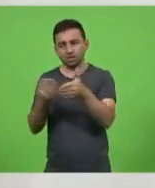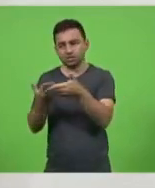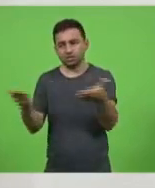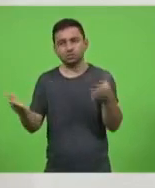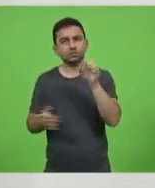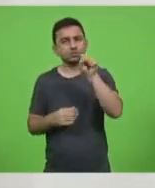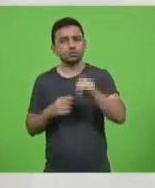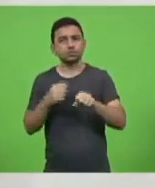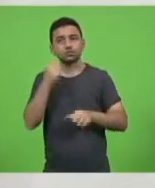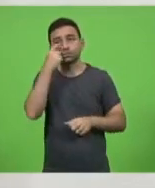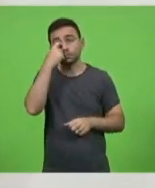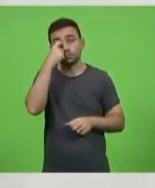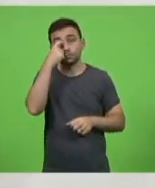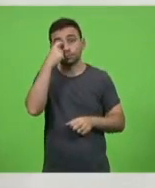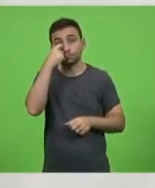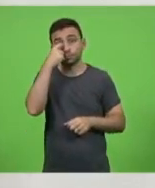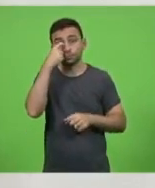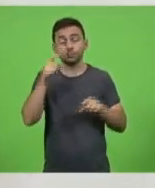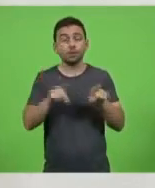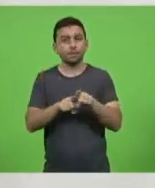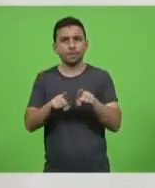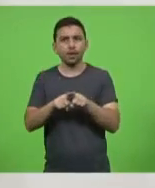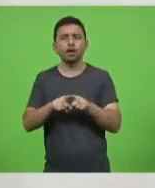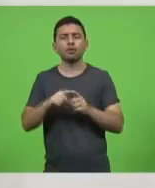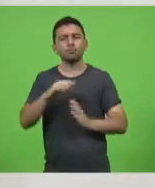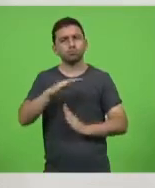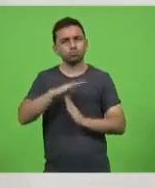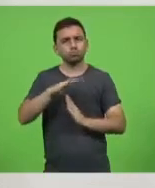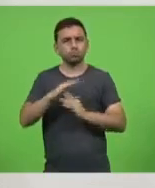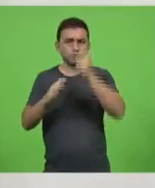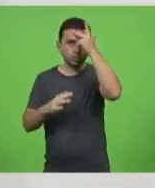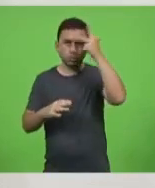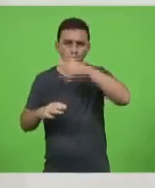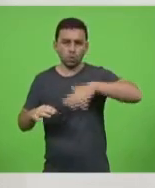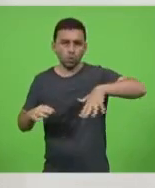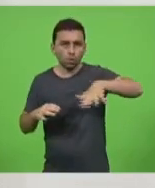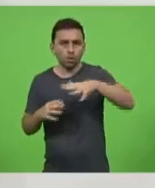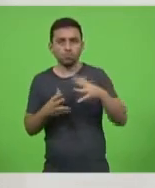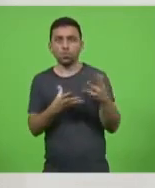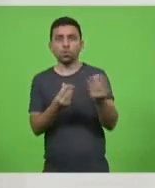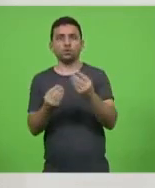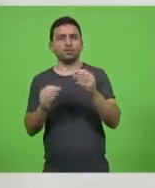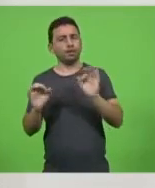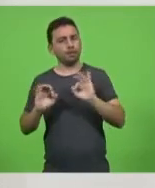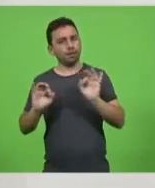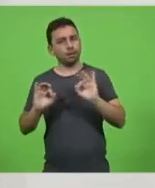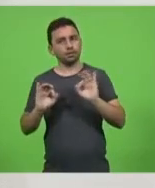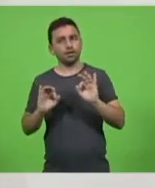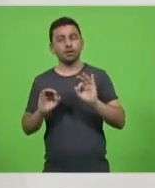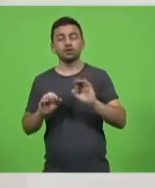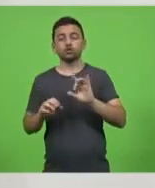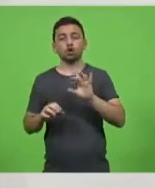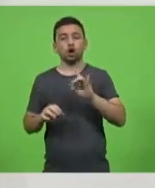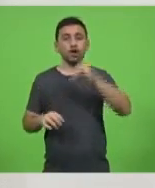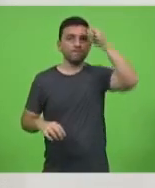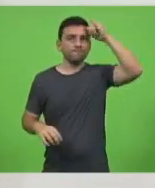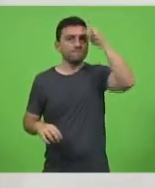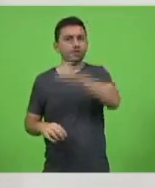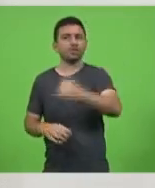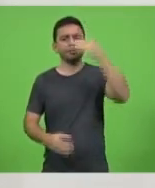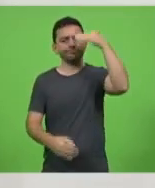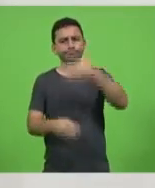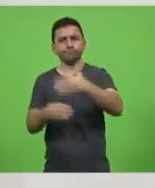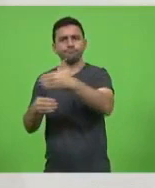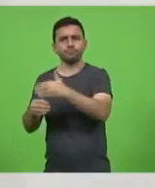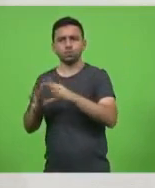a favor de limitação de público, sim, contra o lockdown. Lockdown, não. Toda